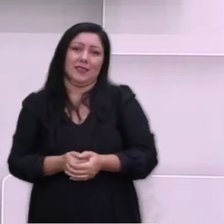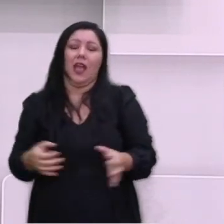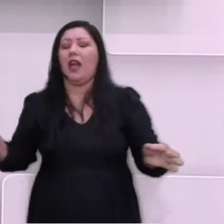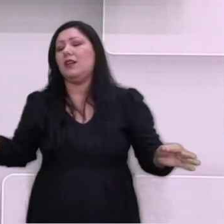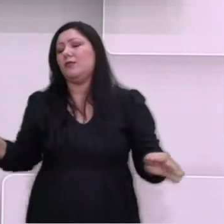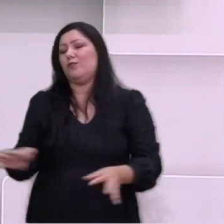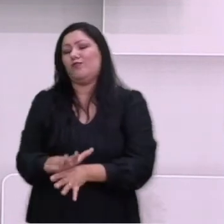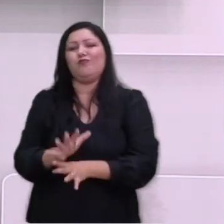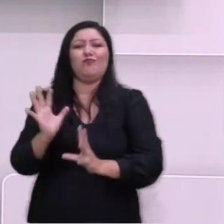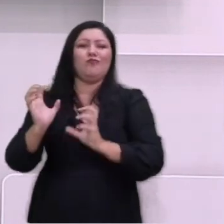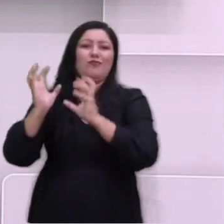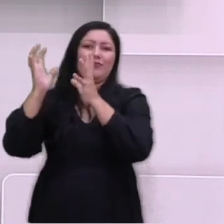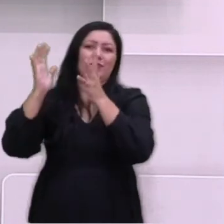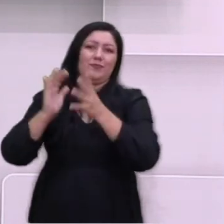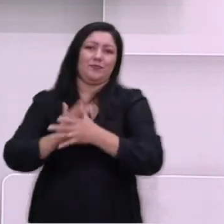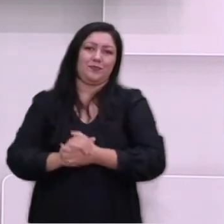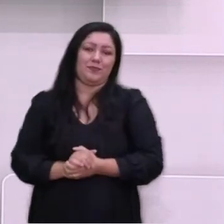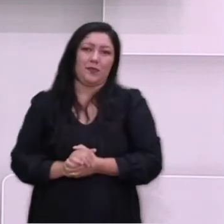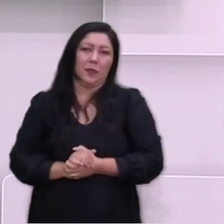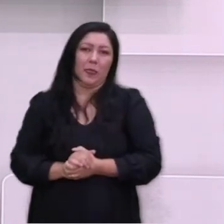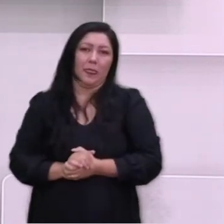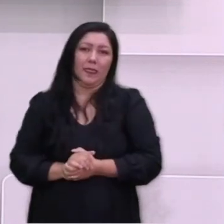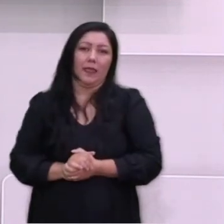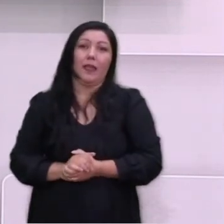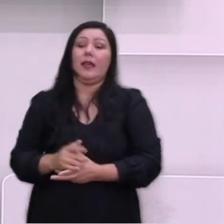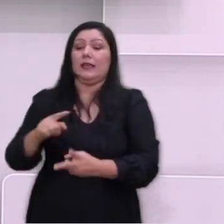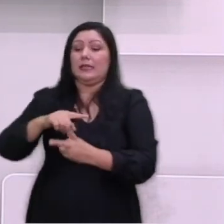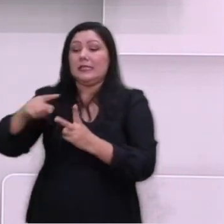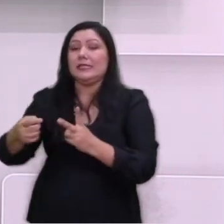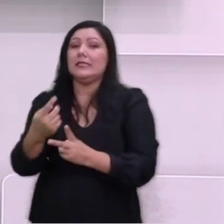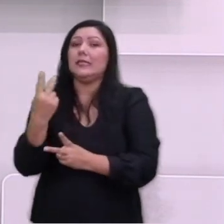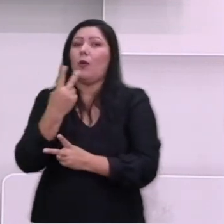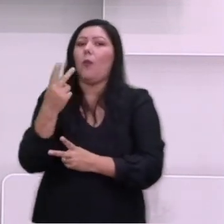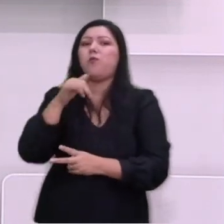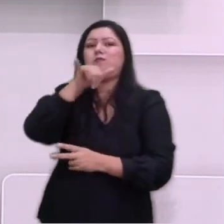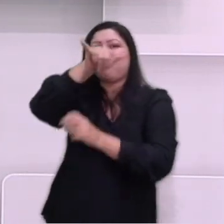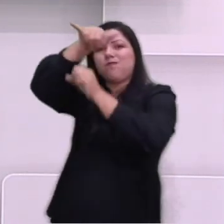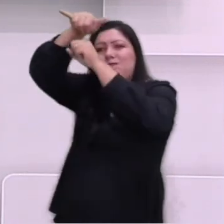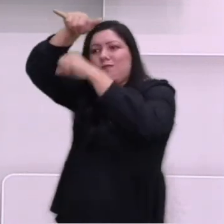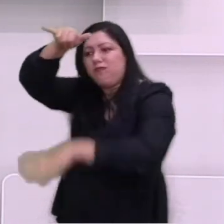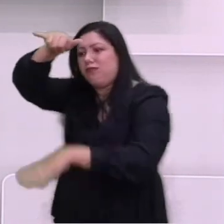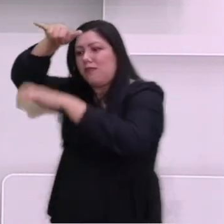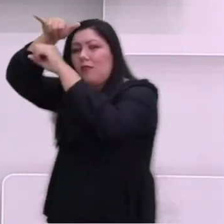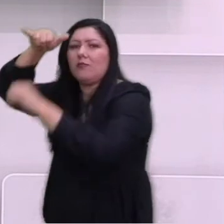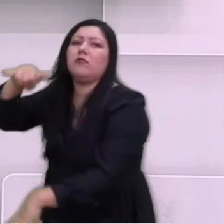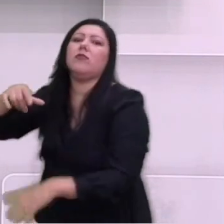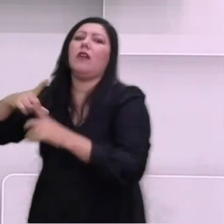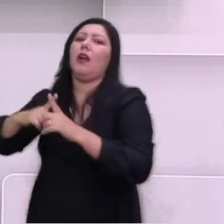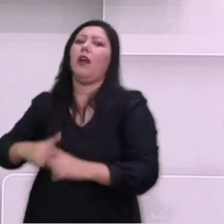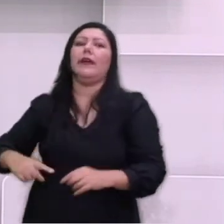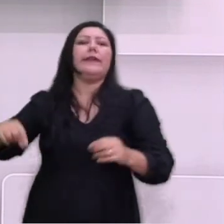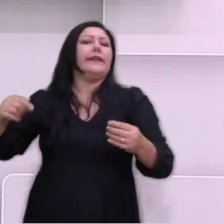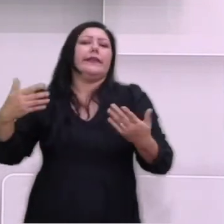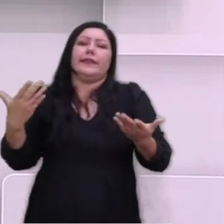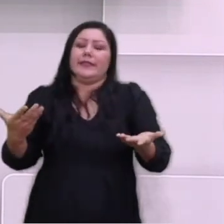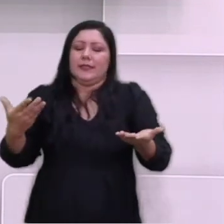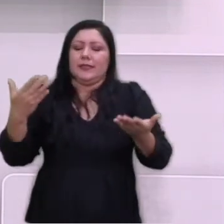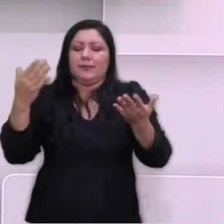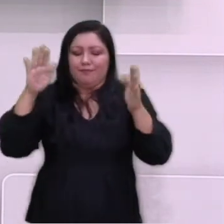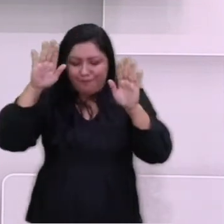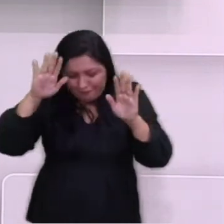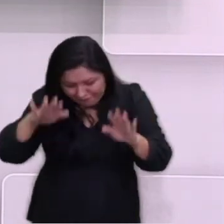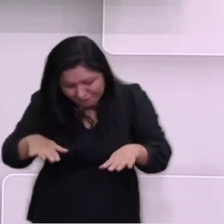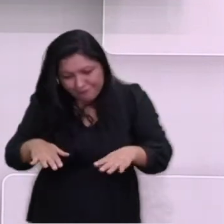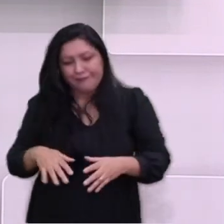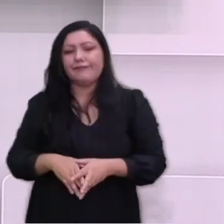Pacífico. Só depois dessas duas bombas é que o Japão assina um tratado